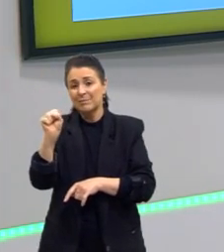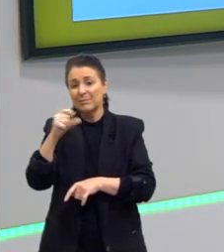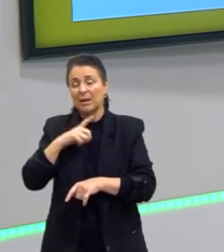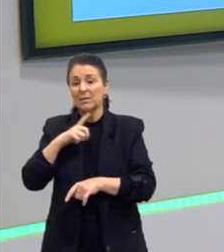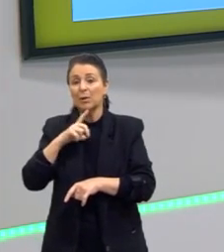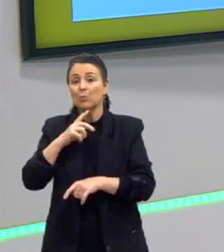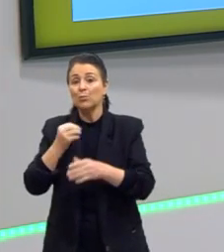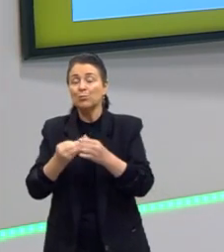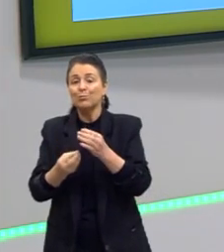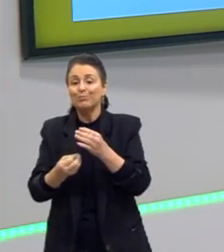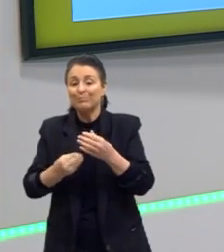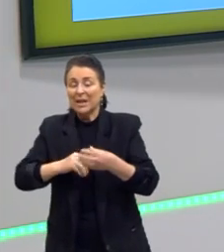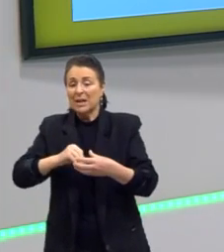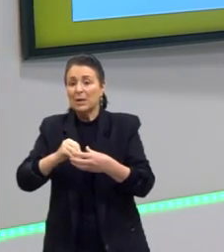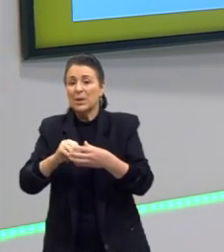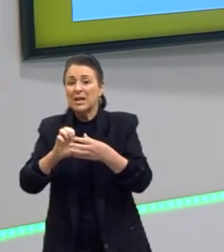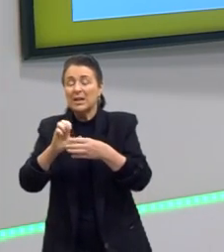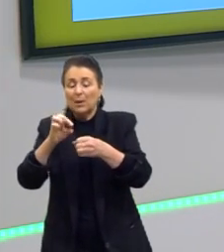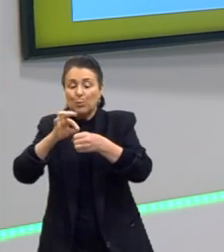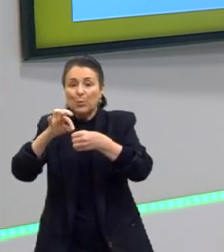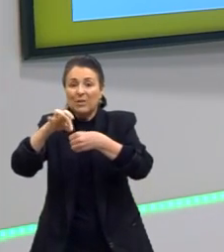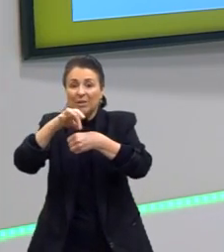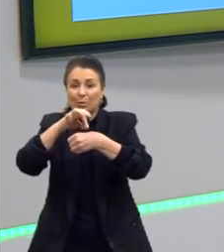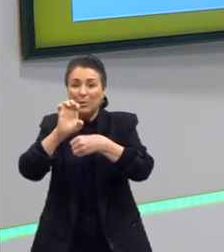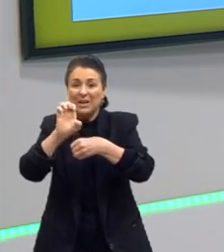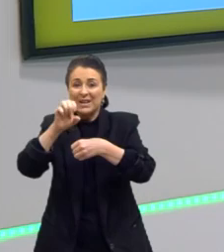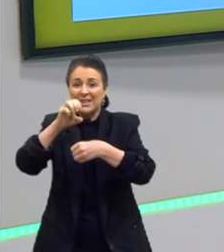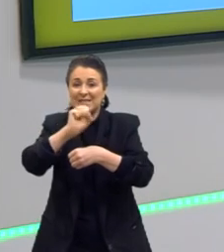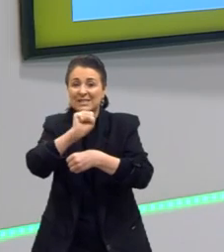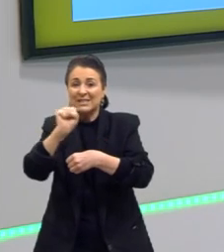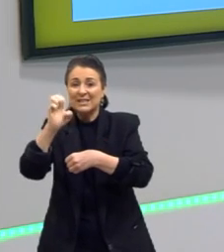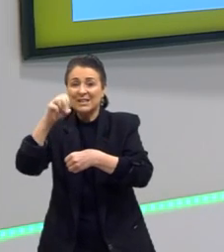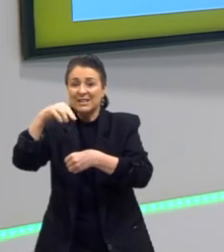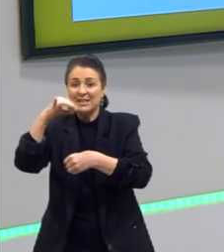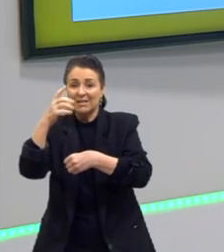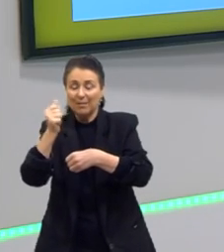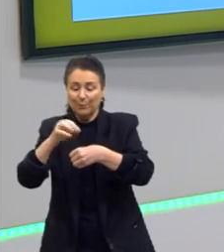ó, a essência de morango, que é o botonato de etila,